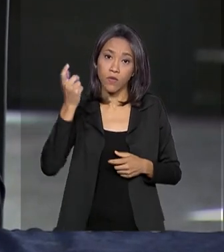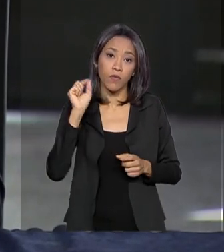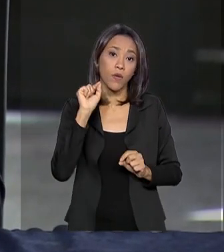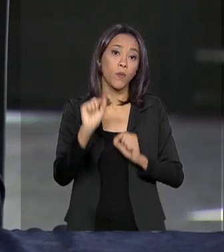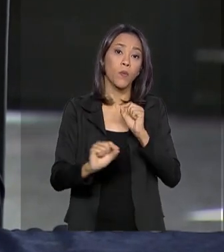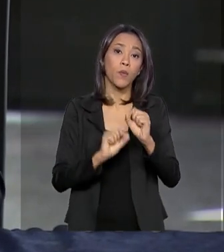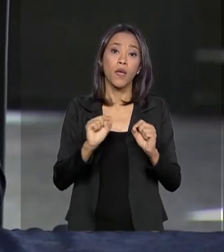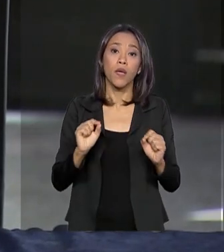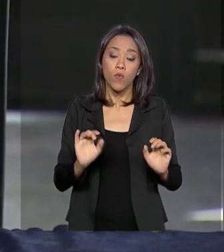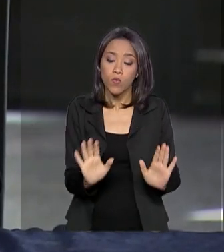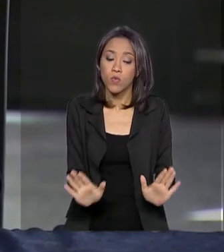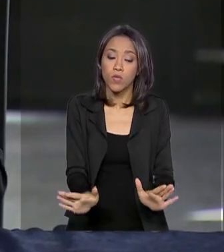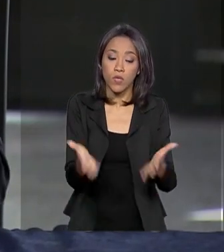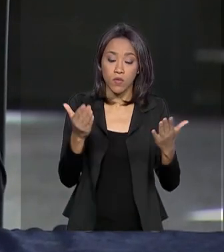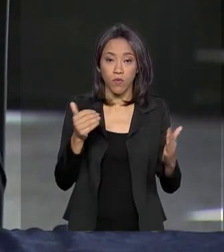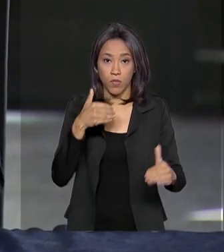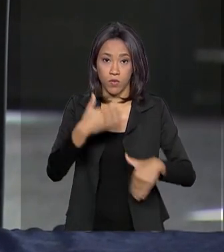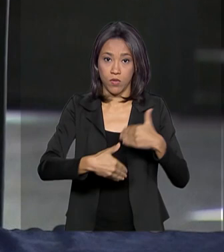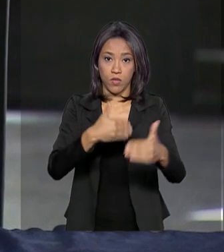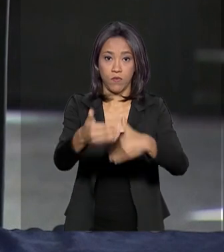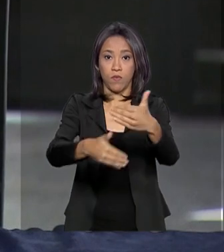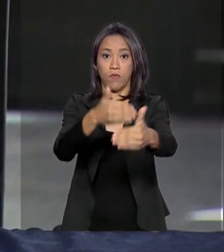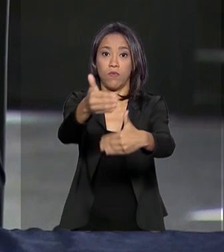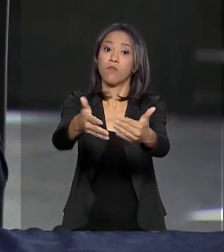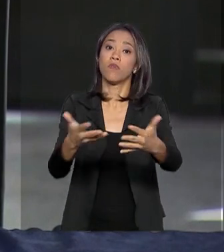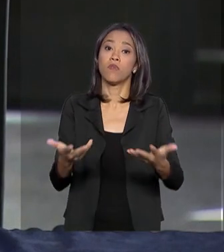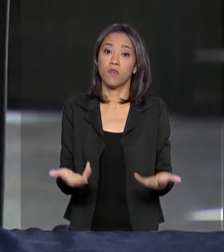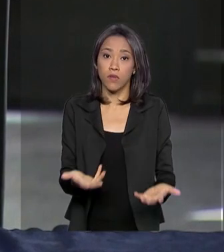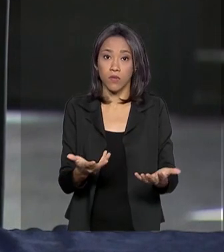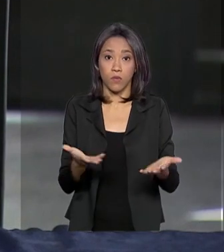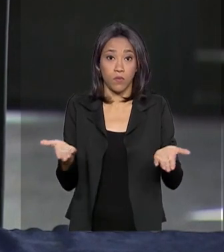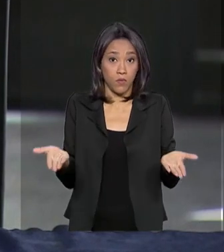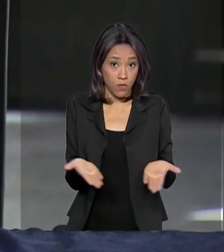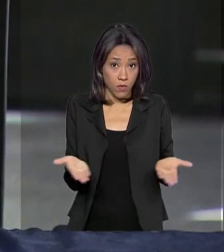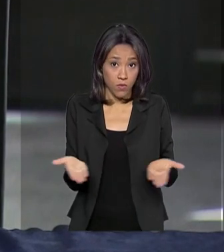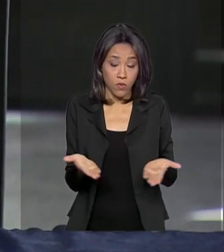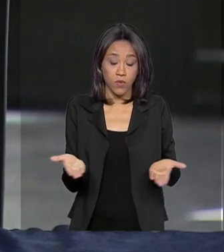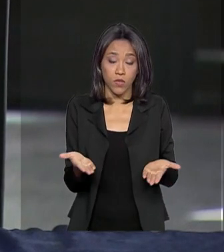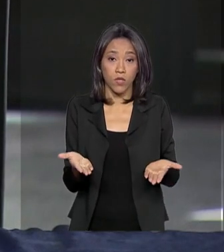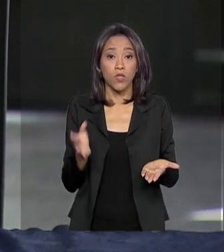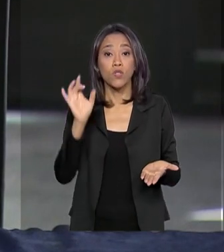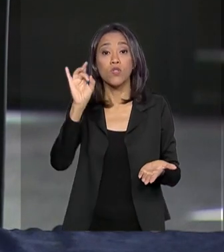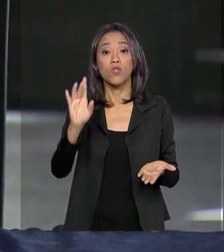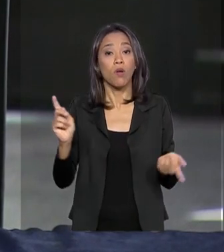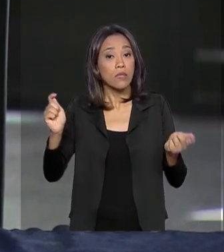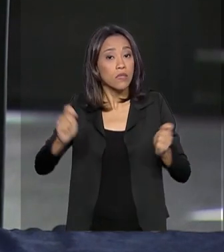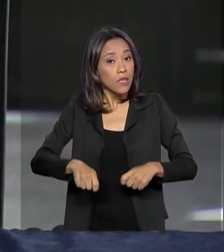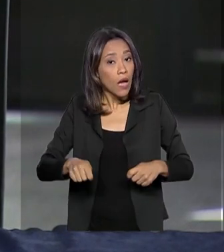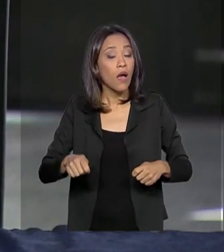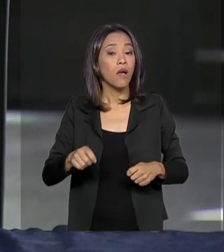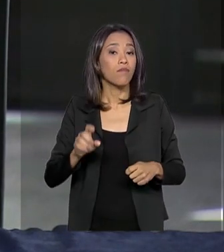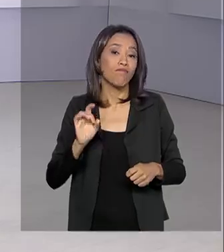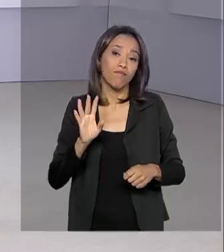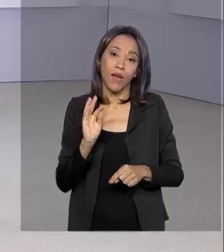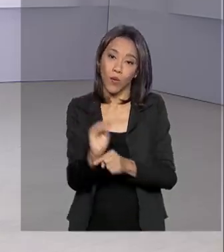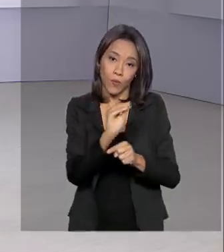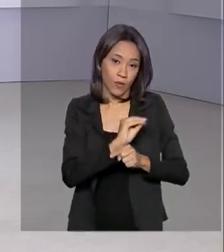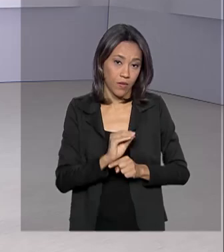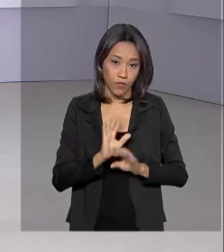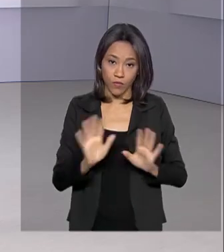desenvolvimento. E, óbvio, que o desenvolvimento, hoje, ele só pode ser desenvolvimento sustentável.